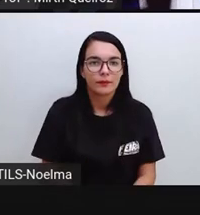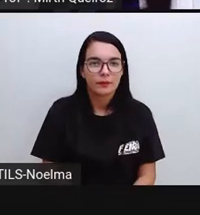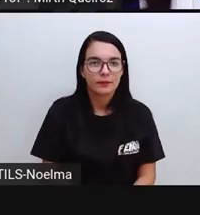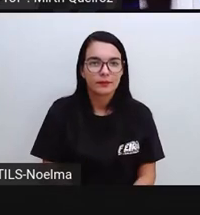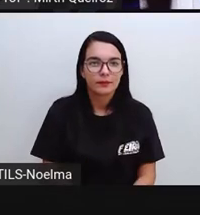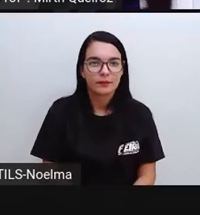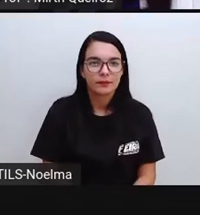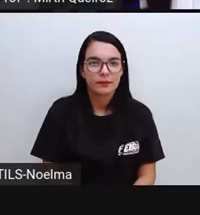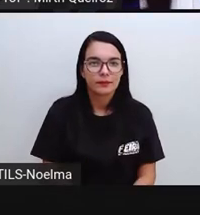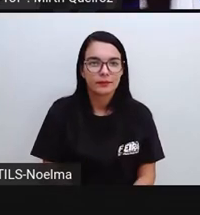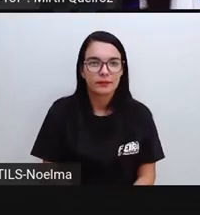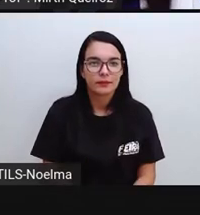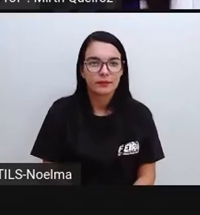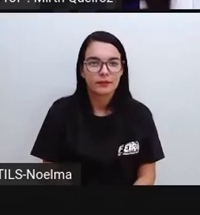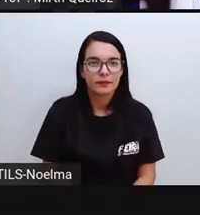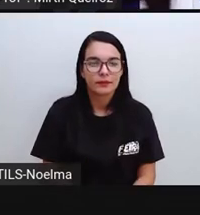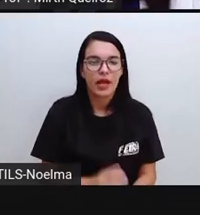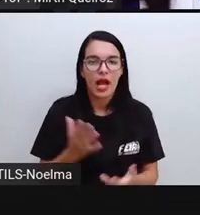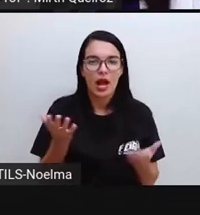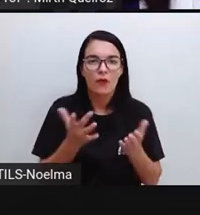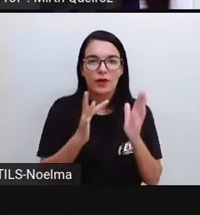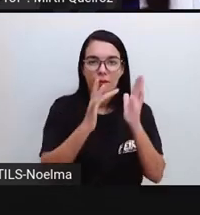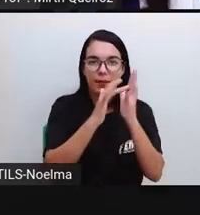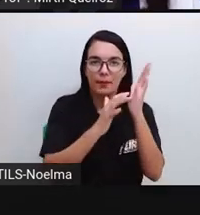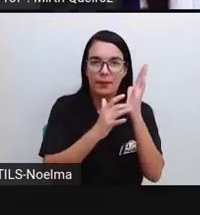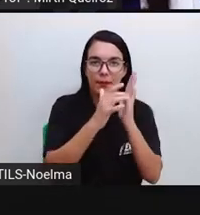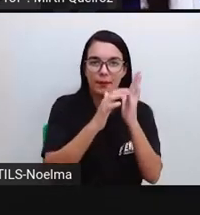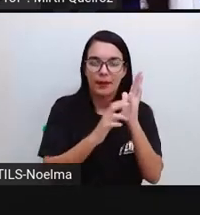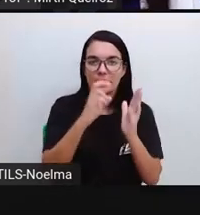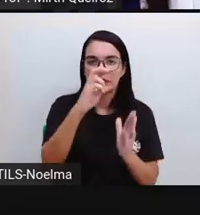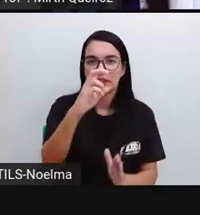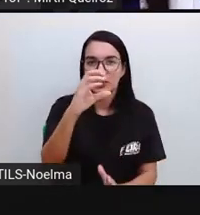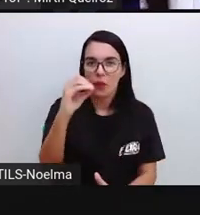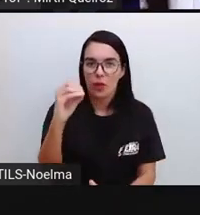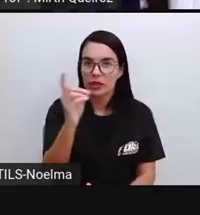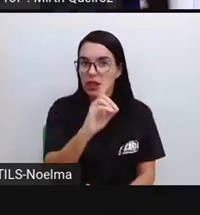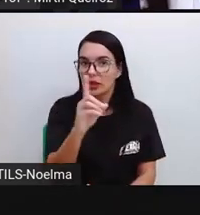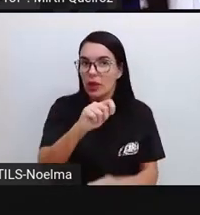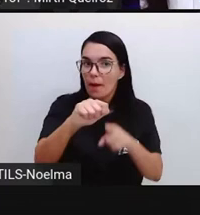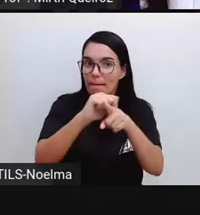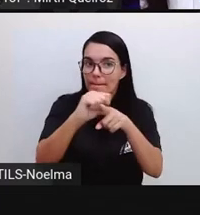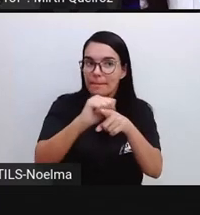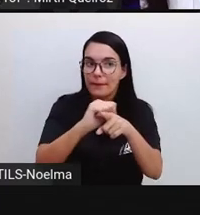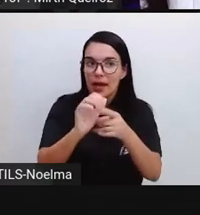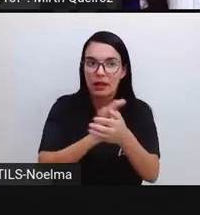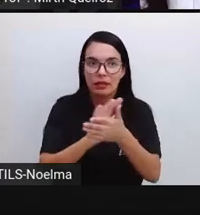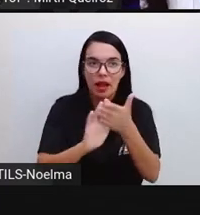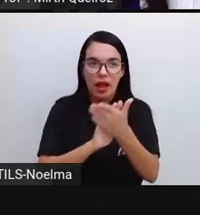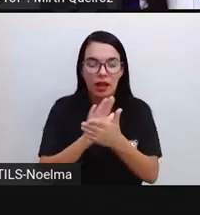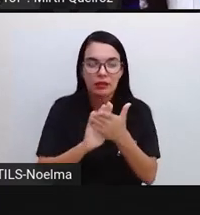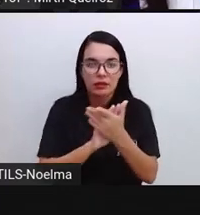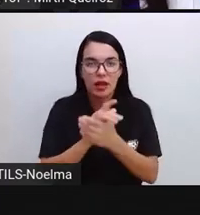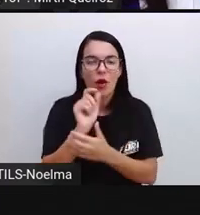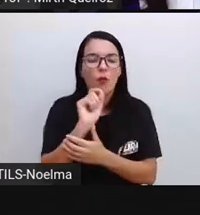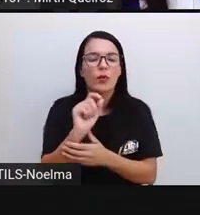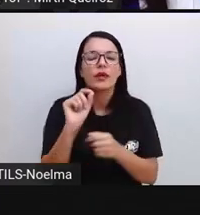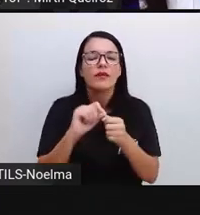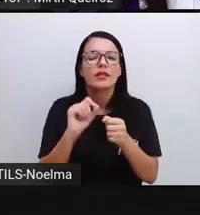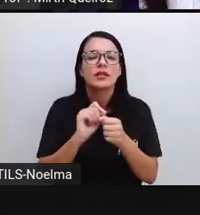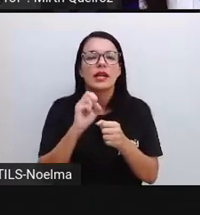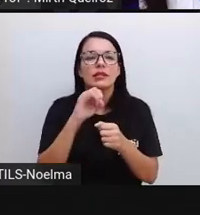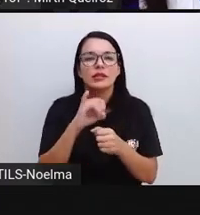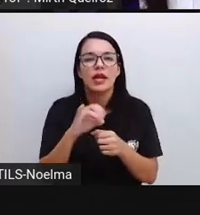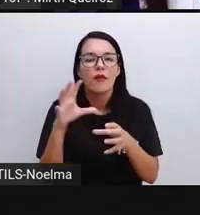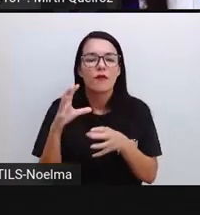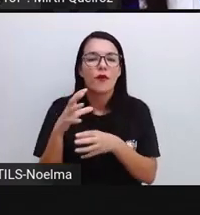Digitar o numeral cinquenta, sem apagá-lo. O que se deve fazer para